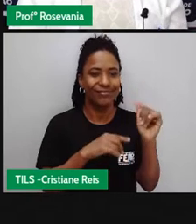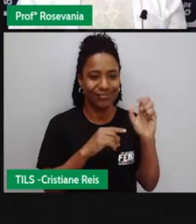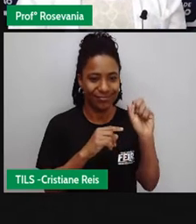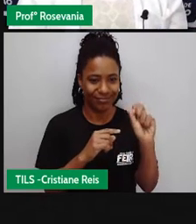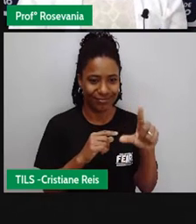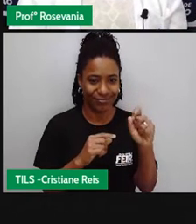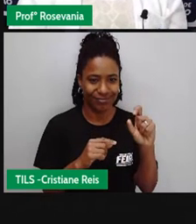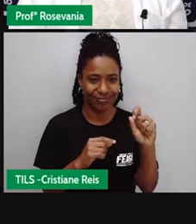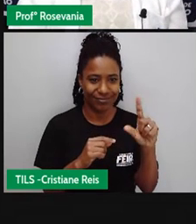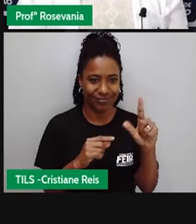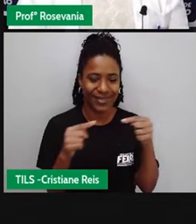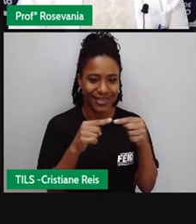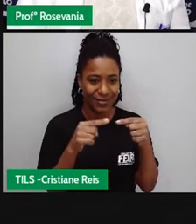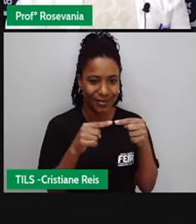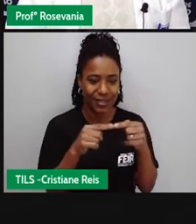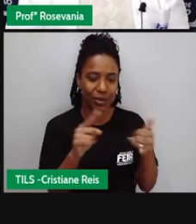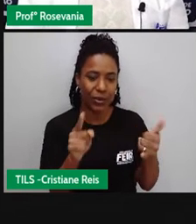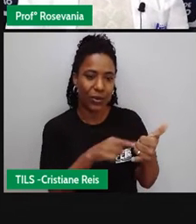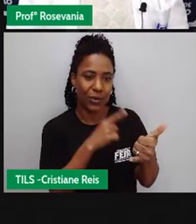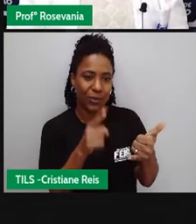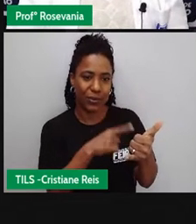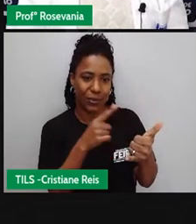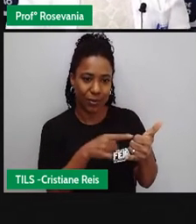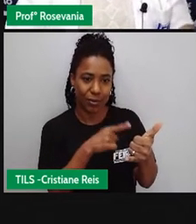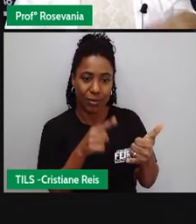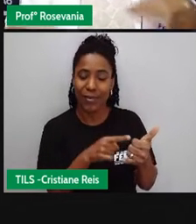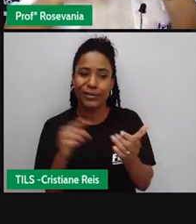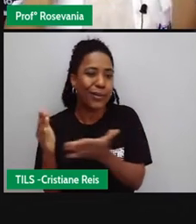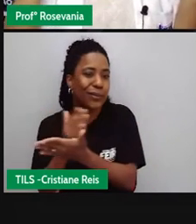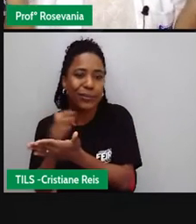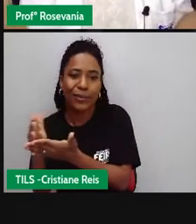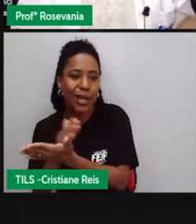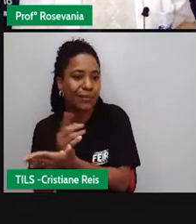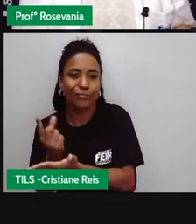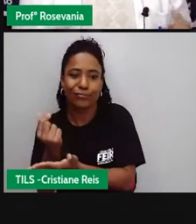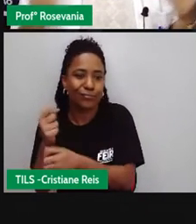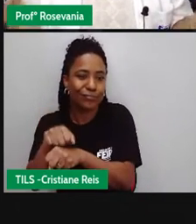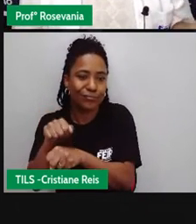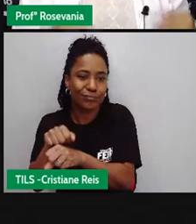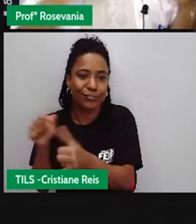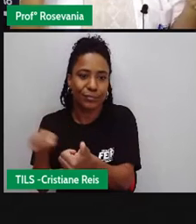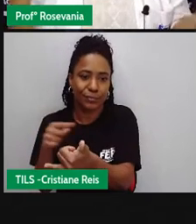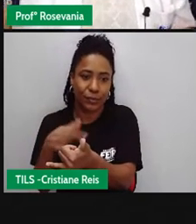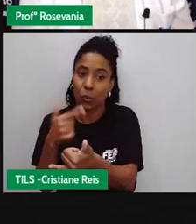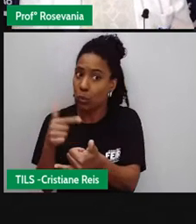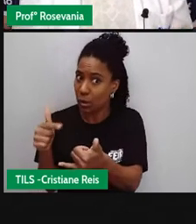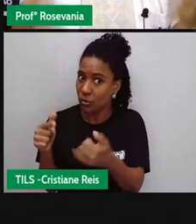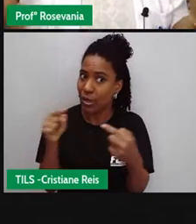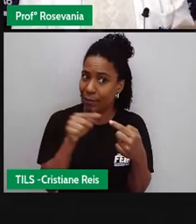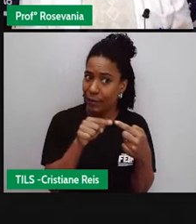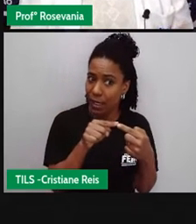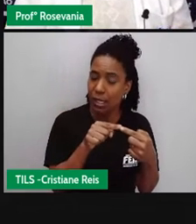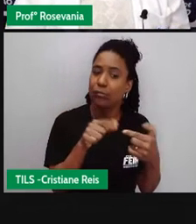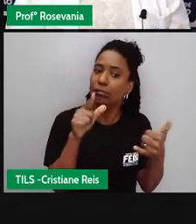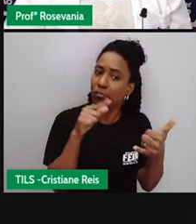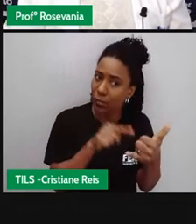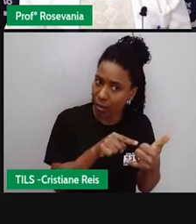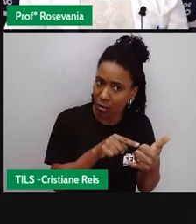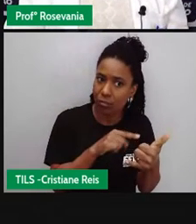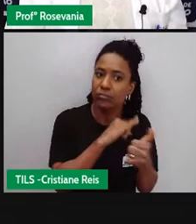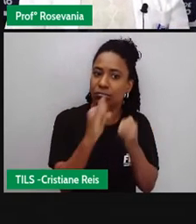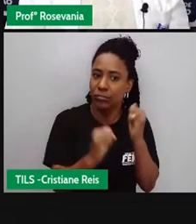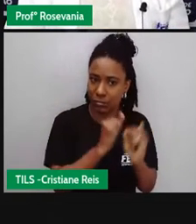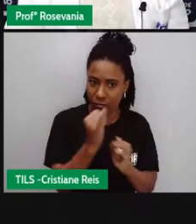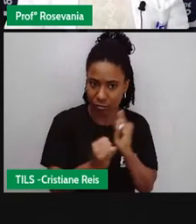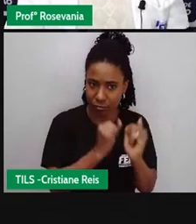65% da população. Então, desses 65% do número total da população que acessa, que tem acesso à internet,